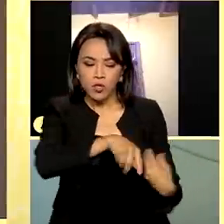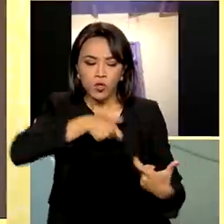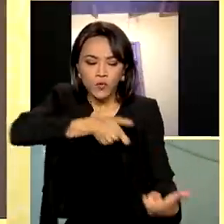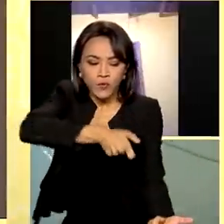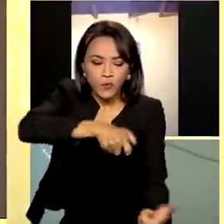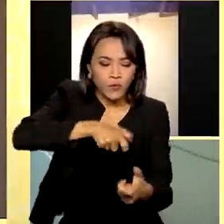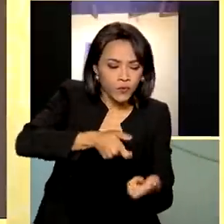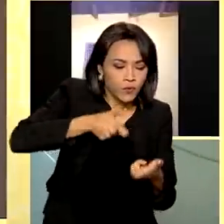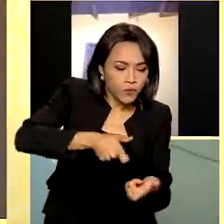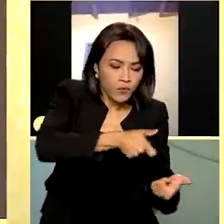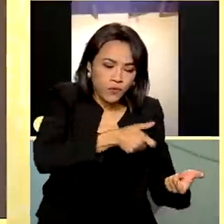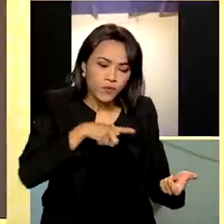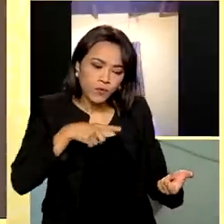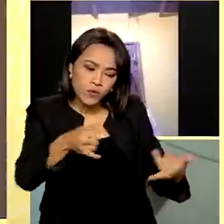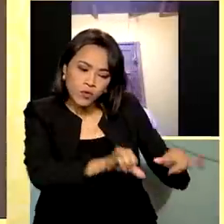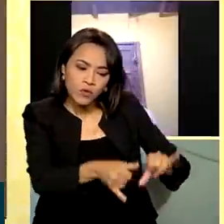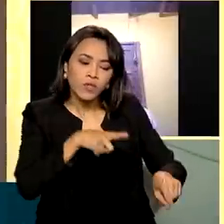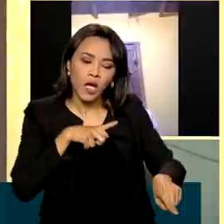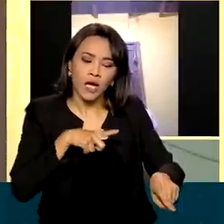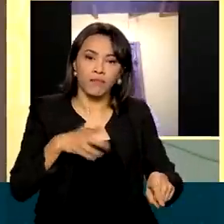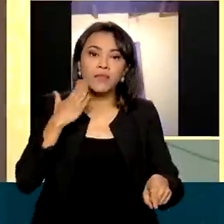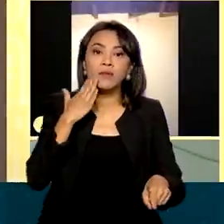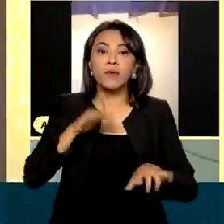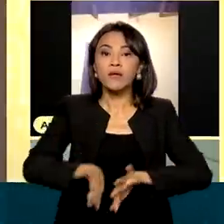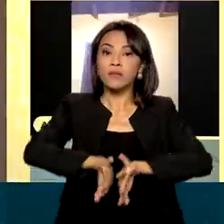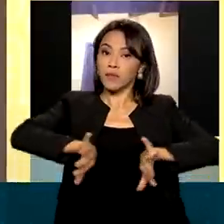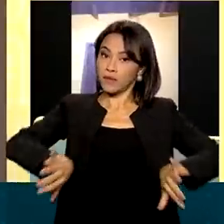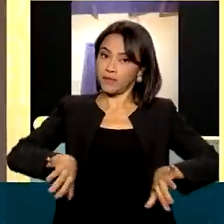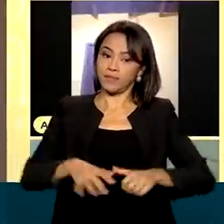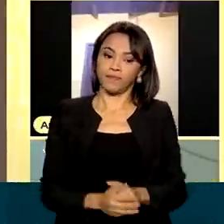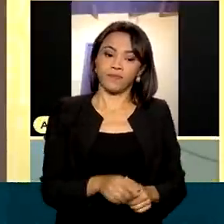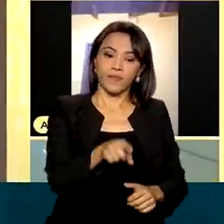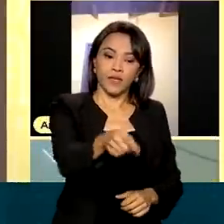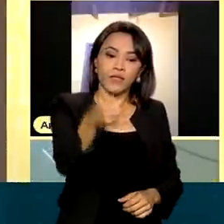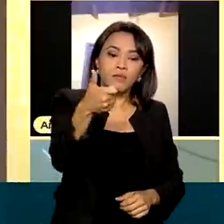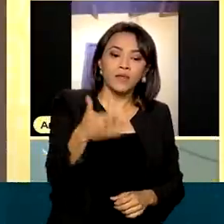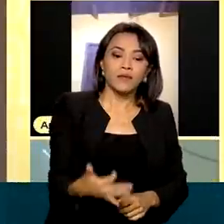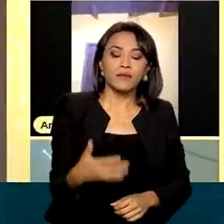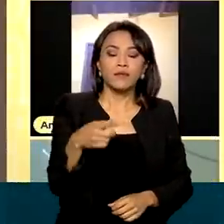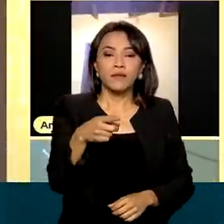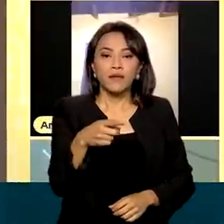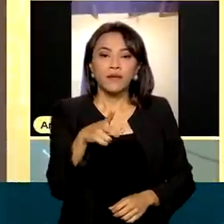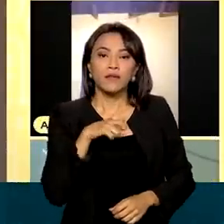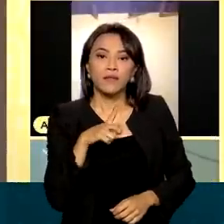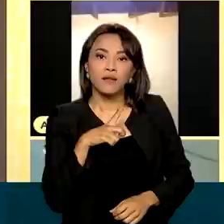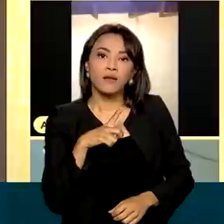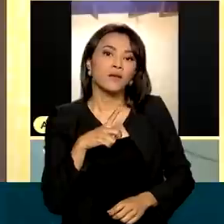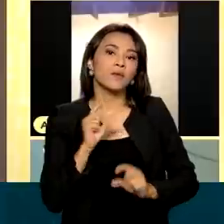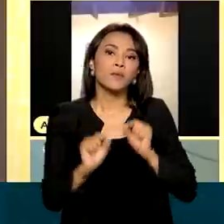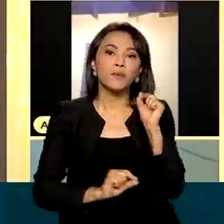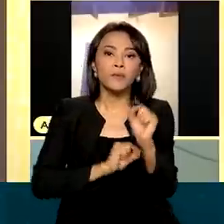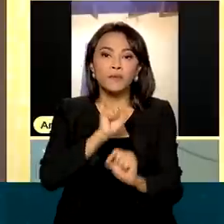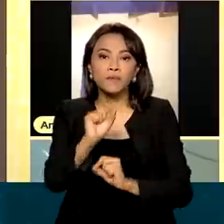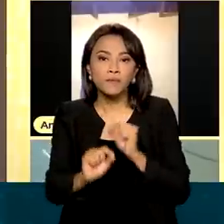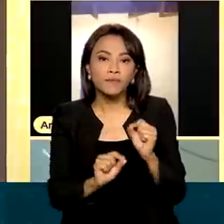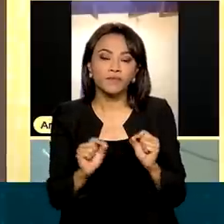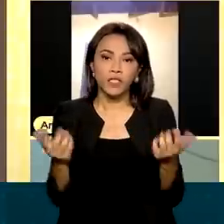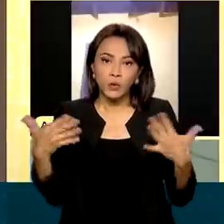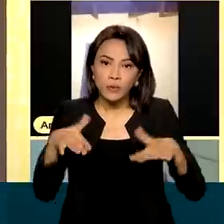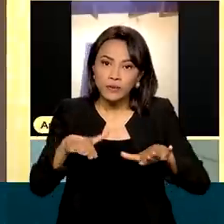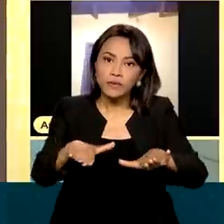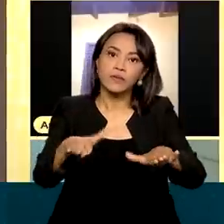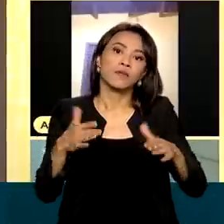diferencial das nossas normas que trazem mais inclusão e que